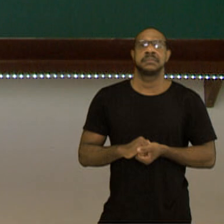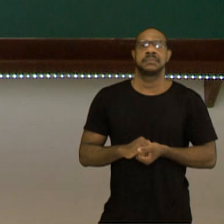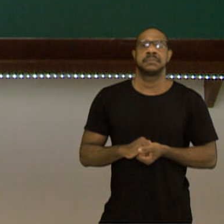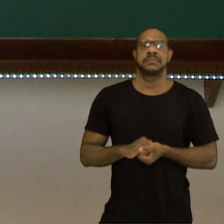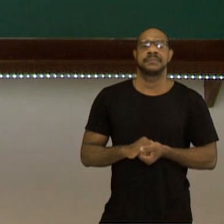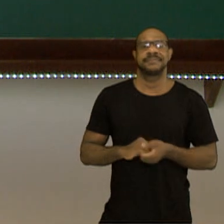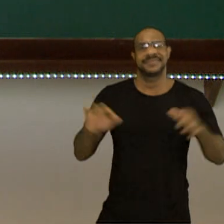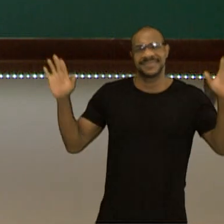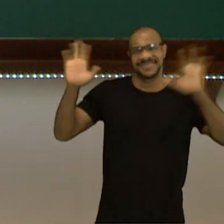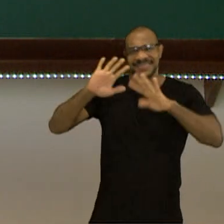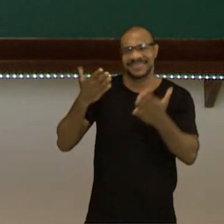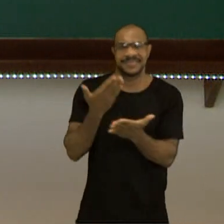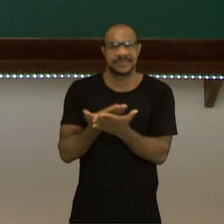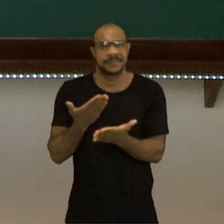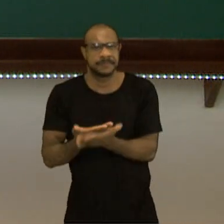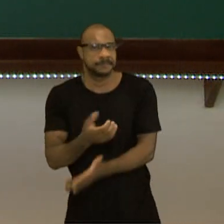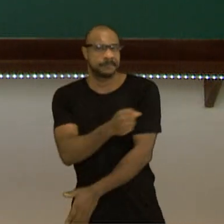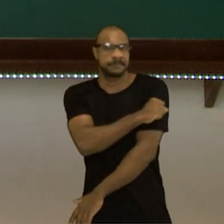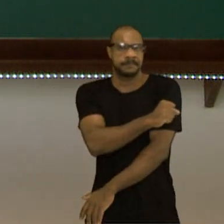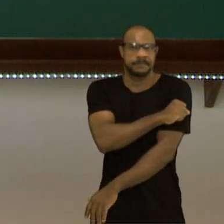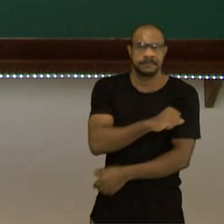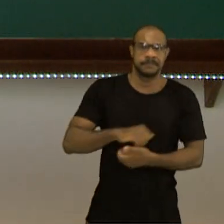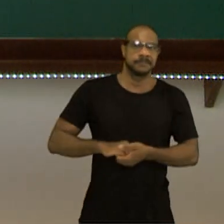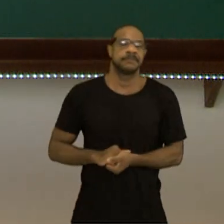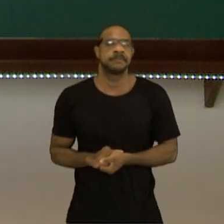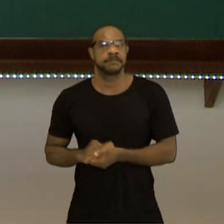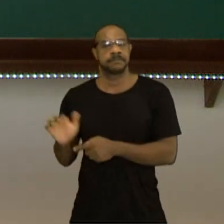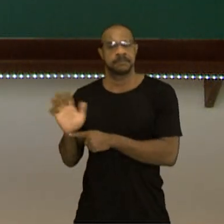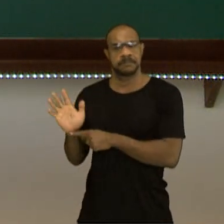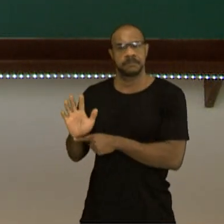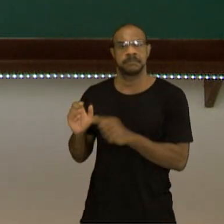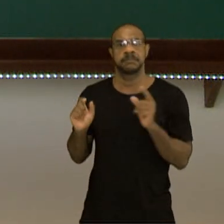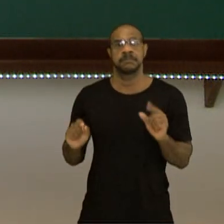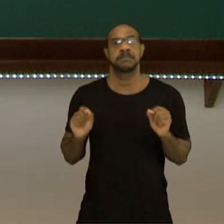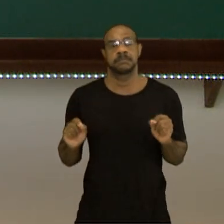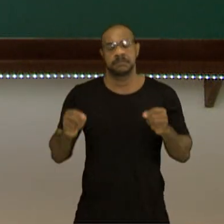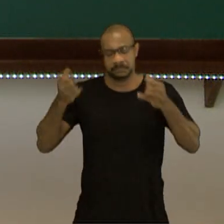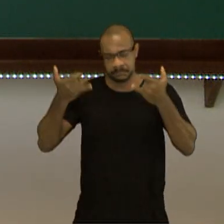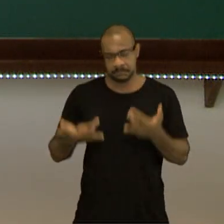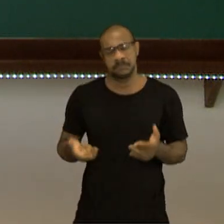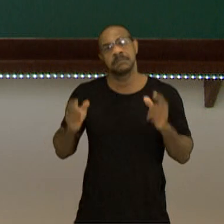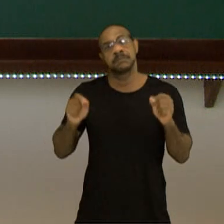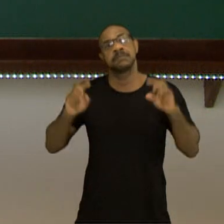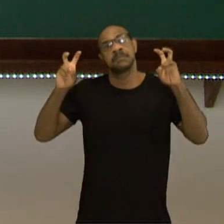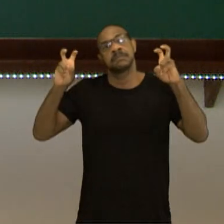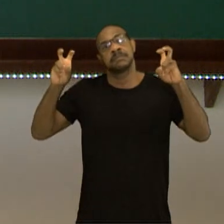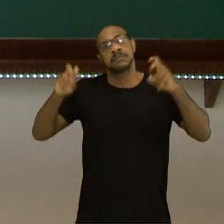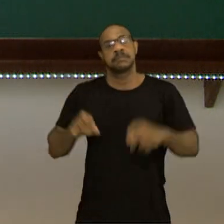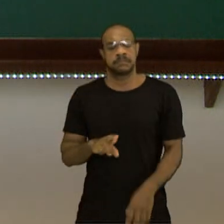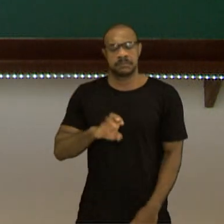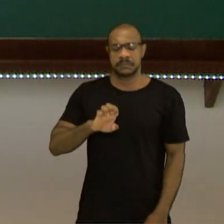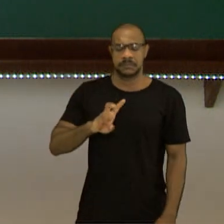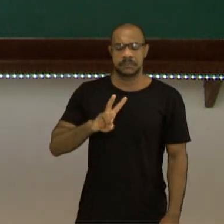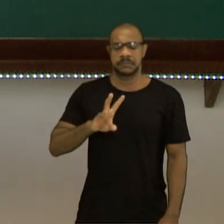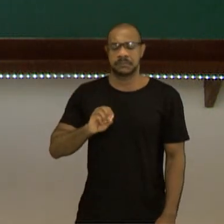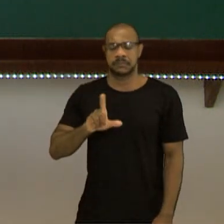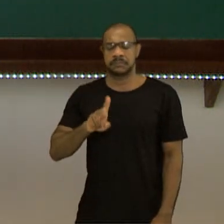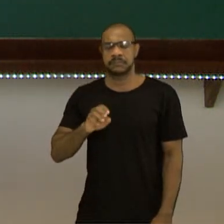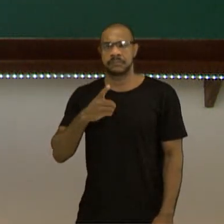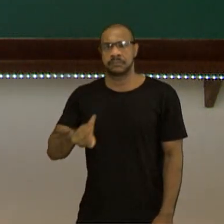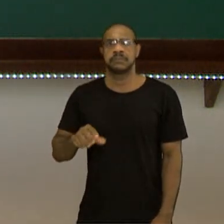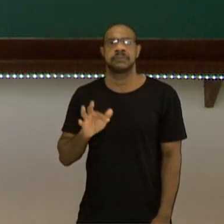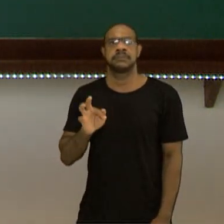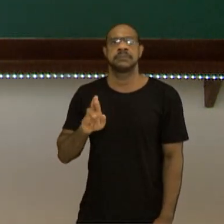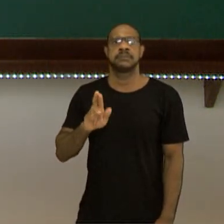Olá, estudantes do oitavo ano! Neste vídeo vamos falar sobre a Revolução Francesa,